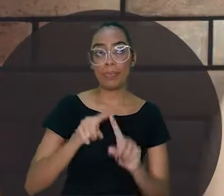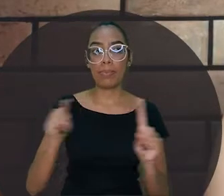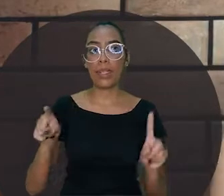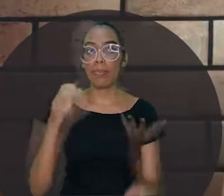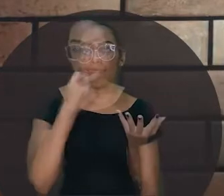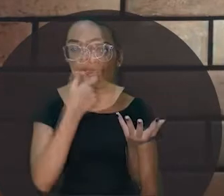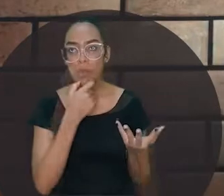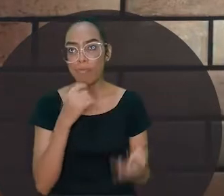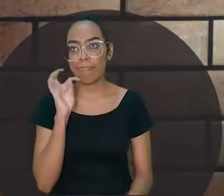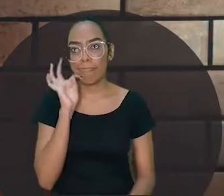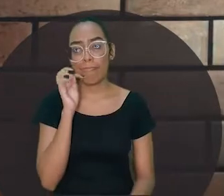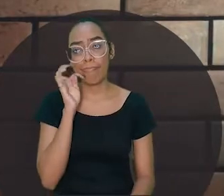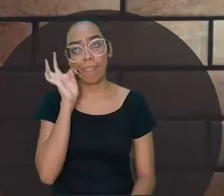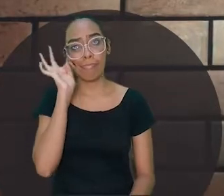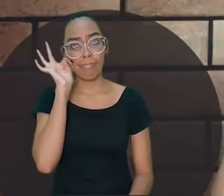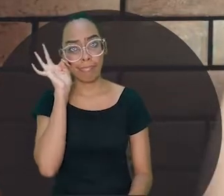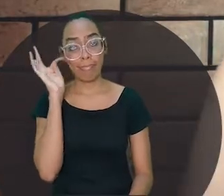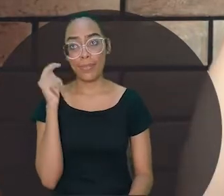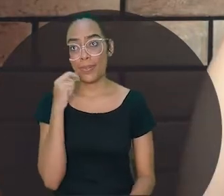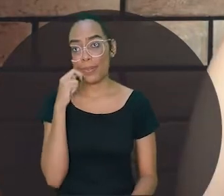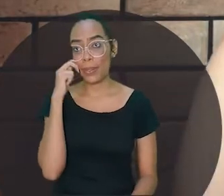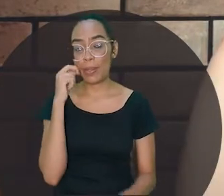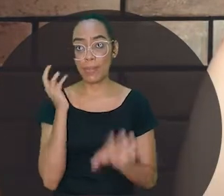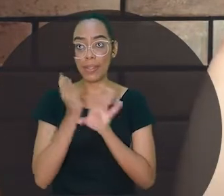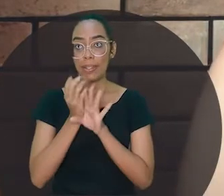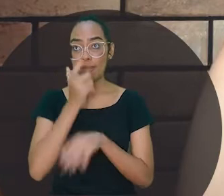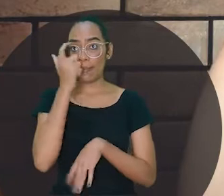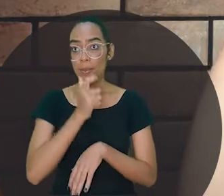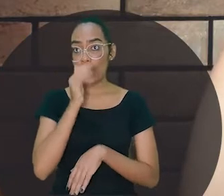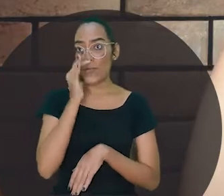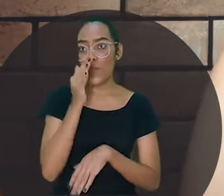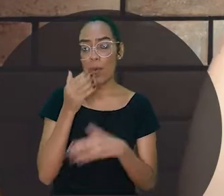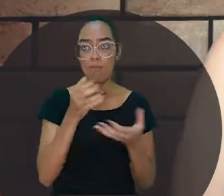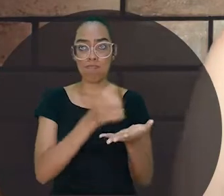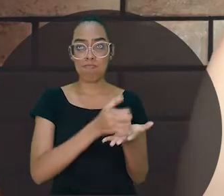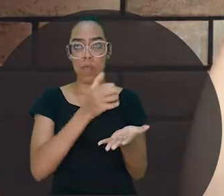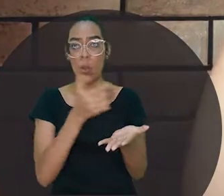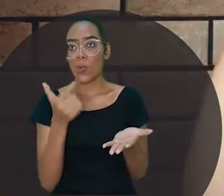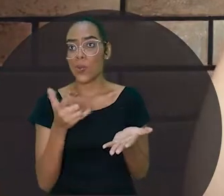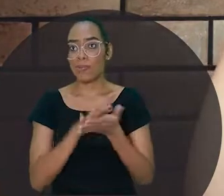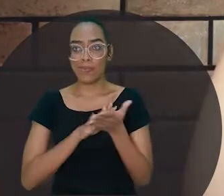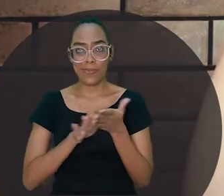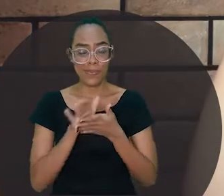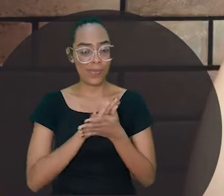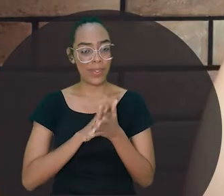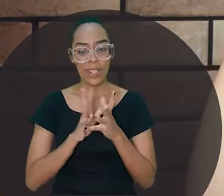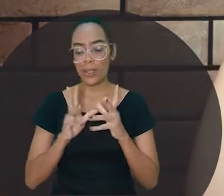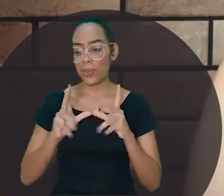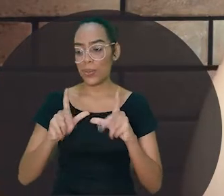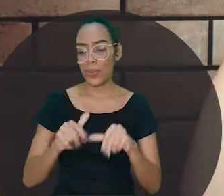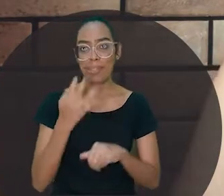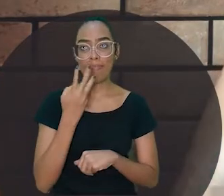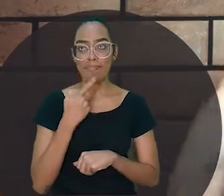Só que ele estava muito envergonhado porque o jarro dele não tinha nada. E todas as crianças ao